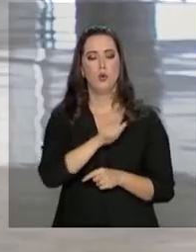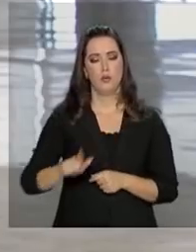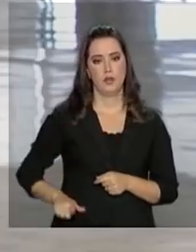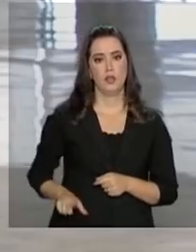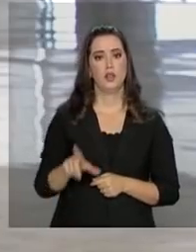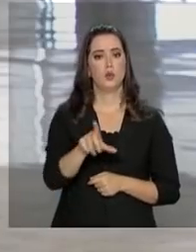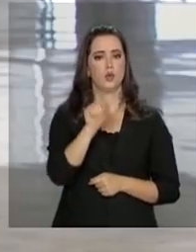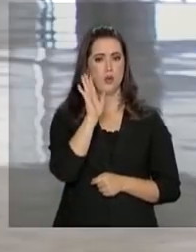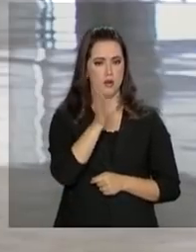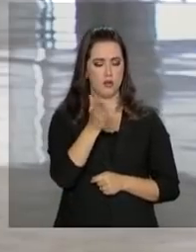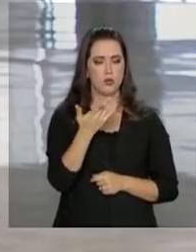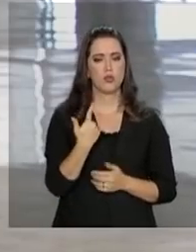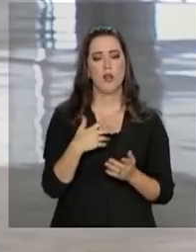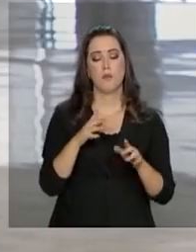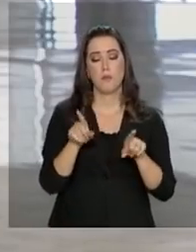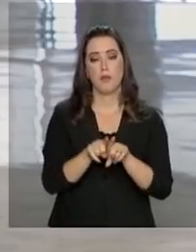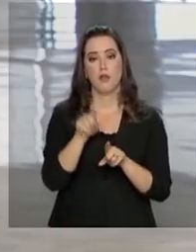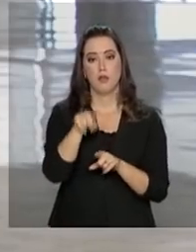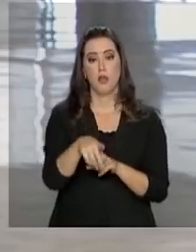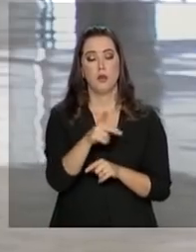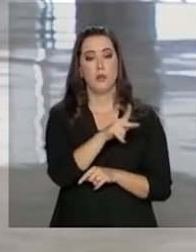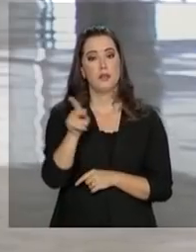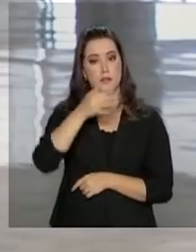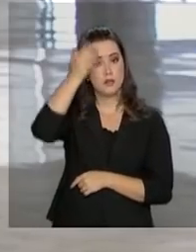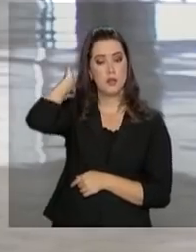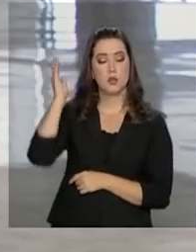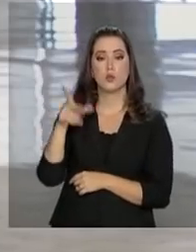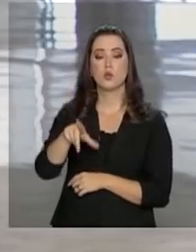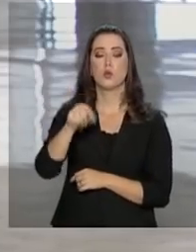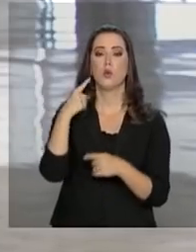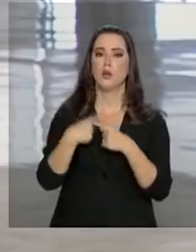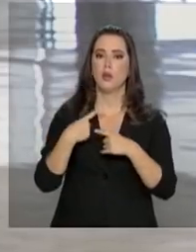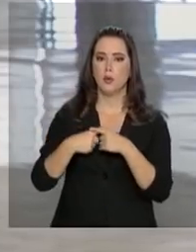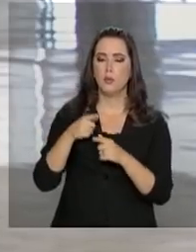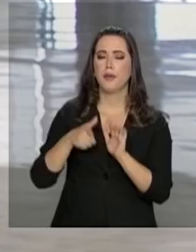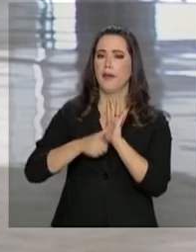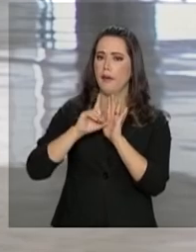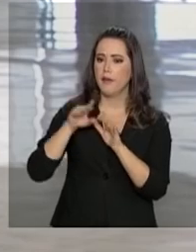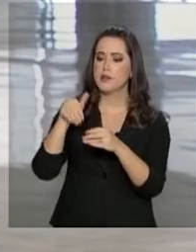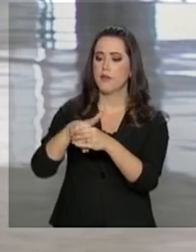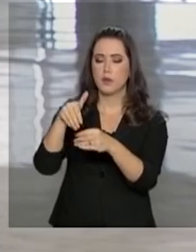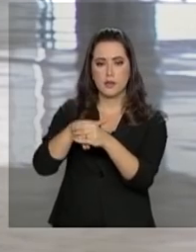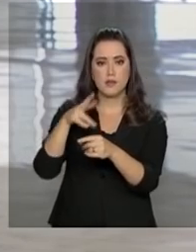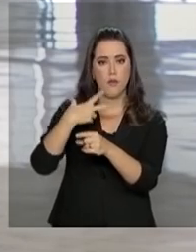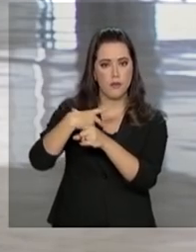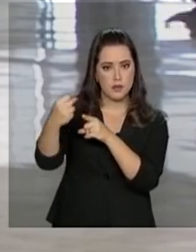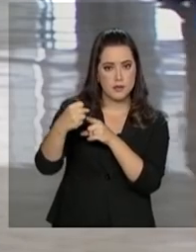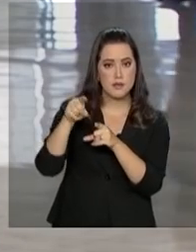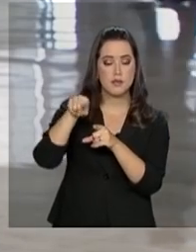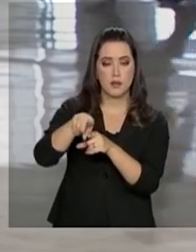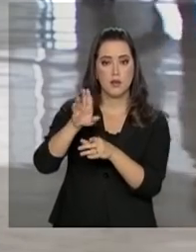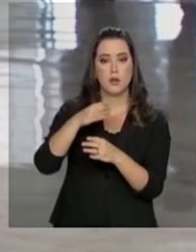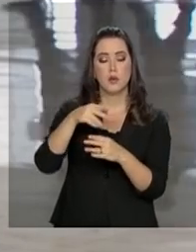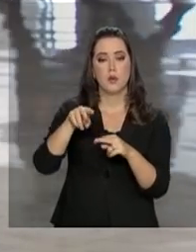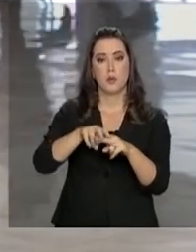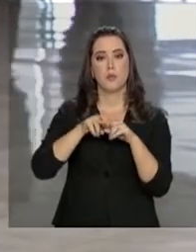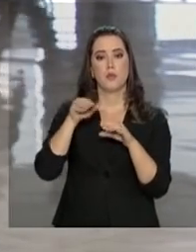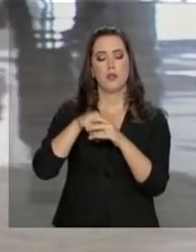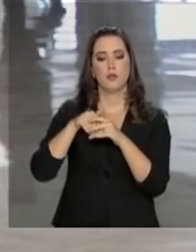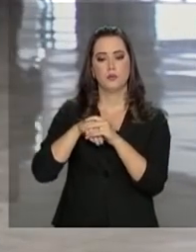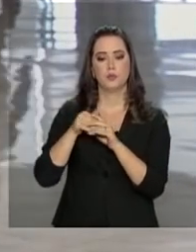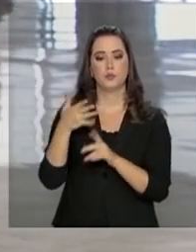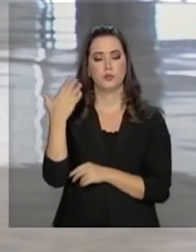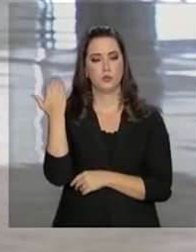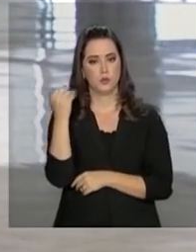Michel Temer, segundo ele, em respeito à soberania popular, já que Denário foi eleito pelo voto. No